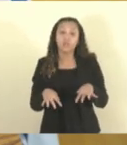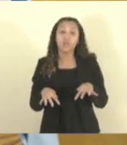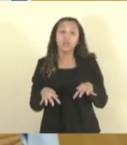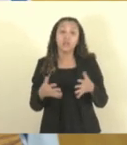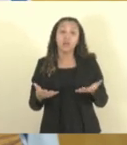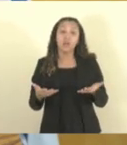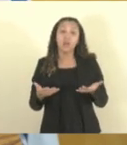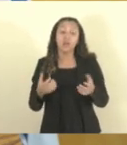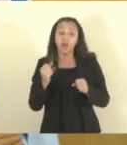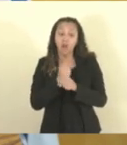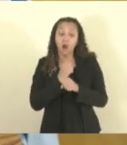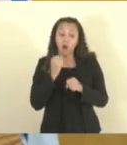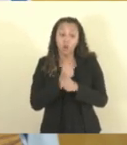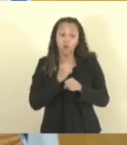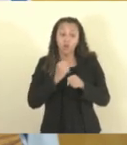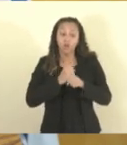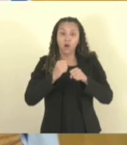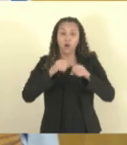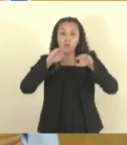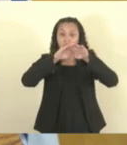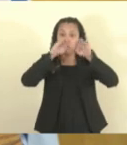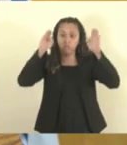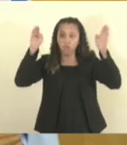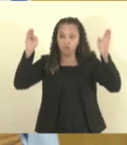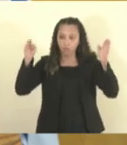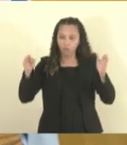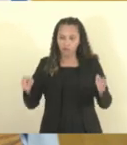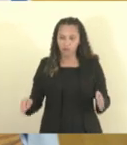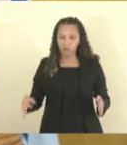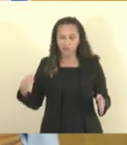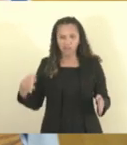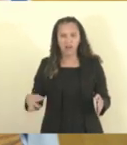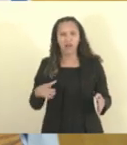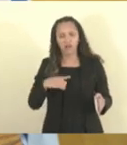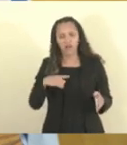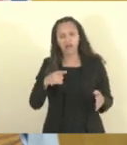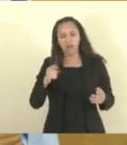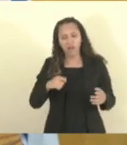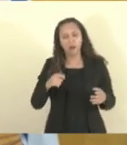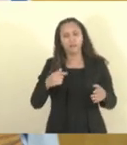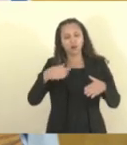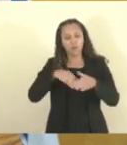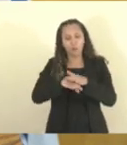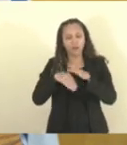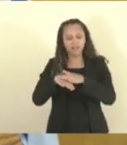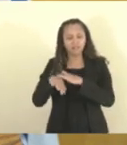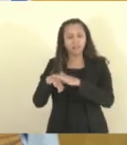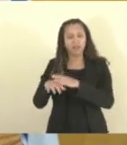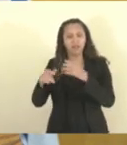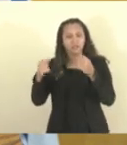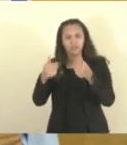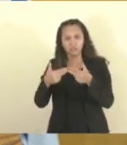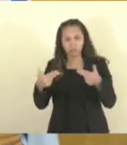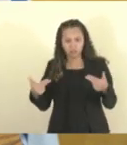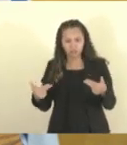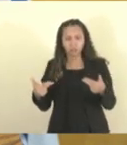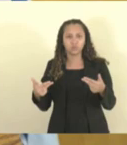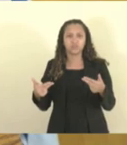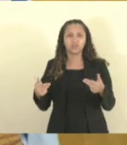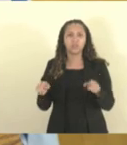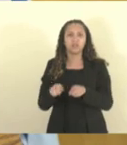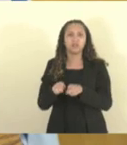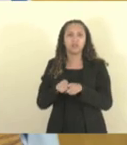construção de galpões pré-moldados com capacidade para que nessas instalações sejam